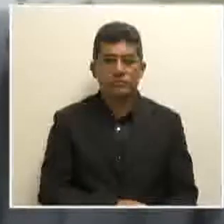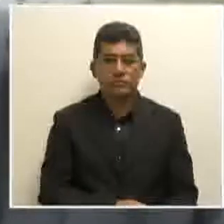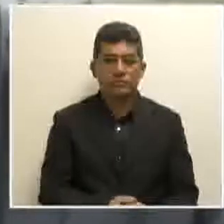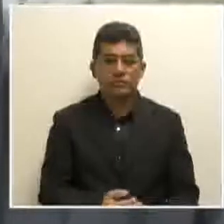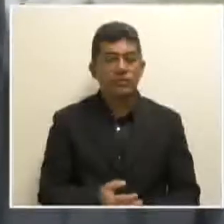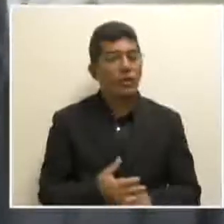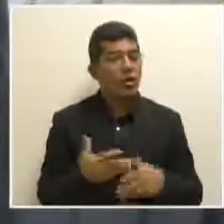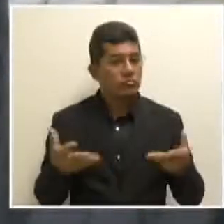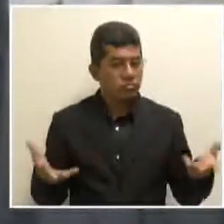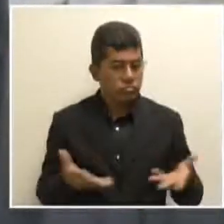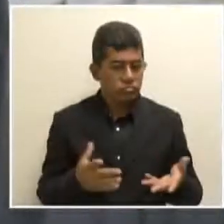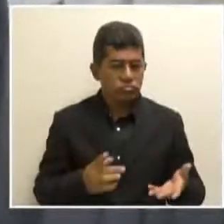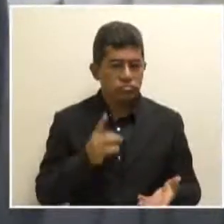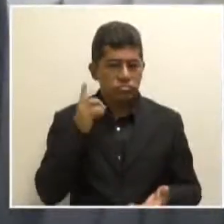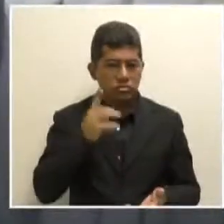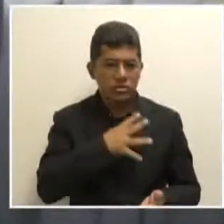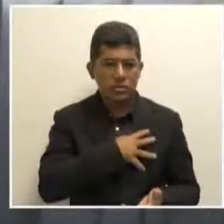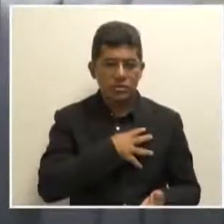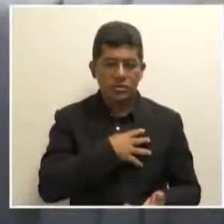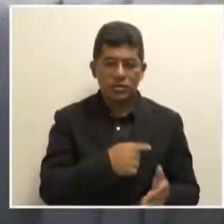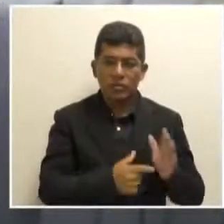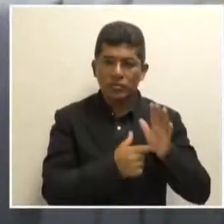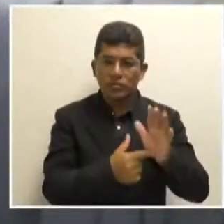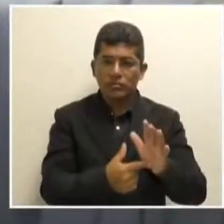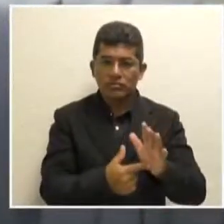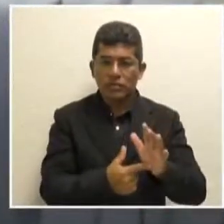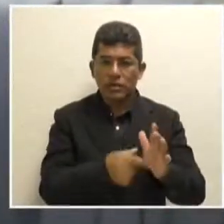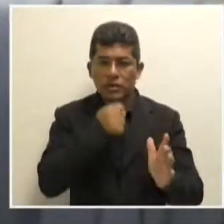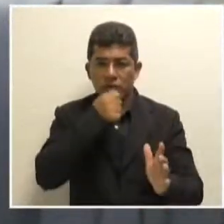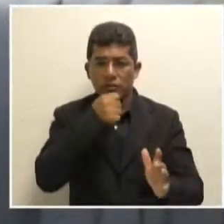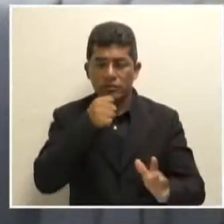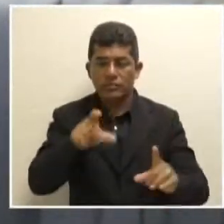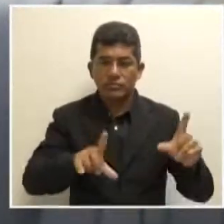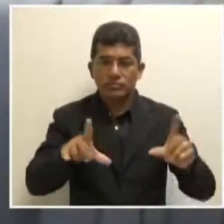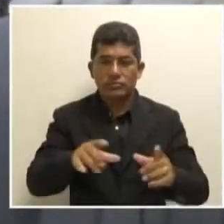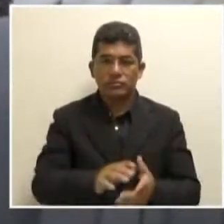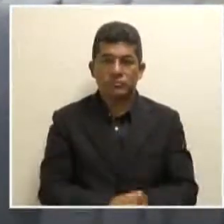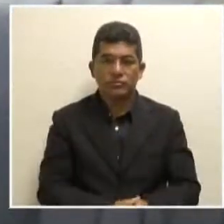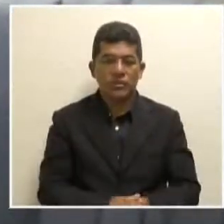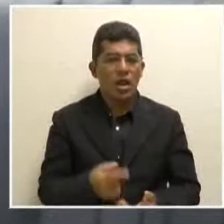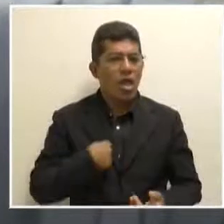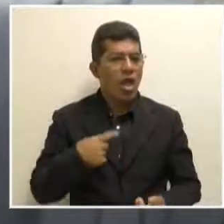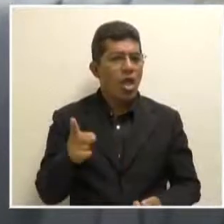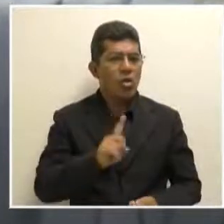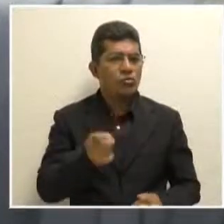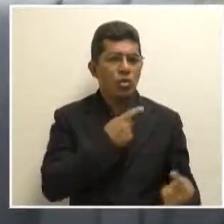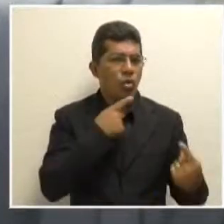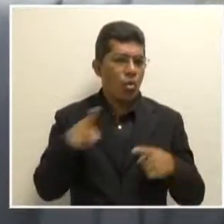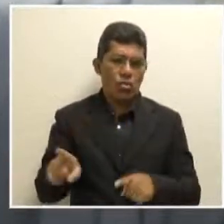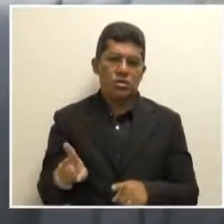E agora há pouco, deputado Serafim, ao dar entrevista para a imprensa, eu não sou contra